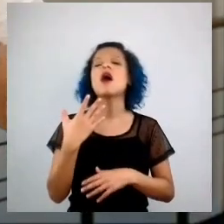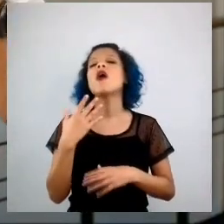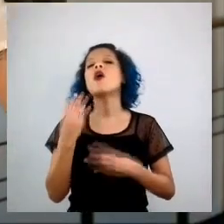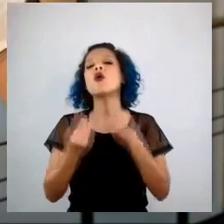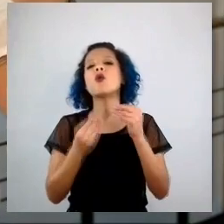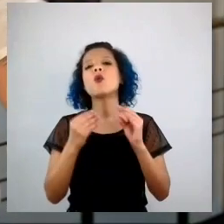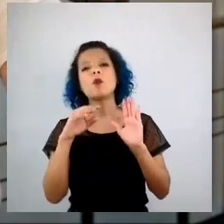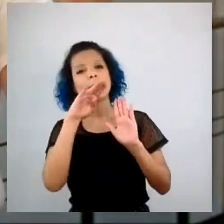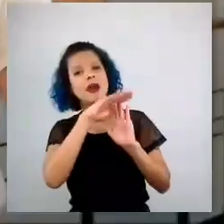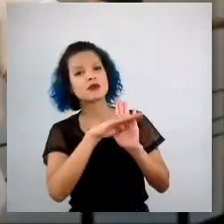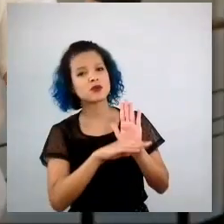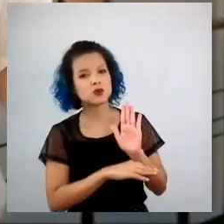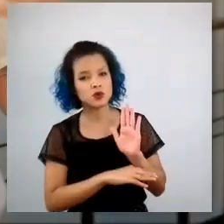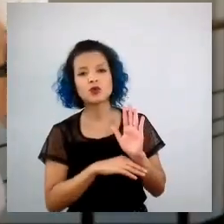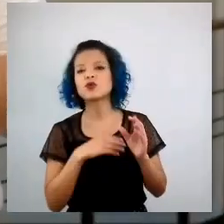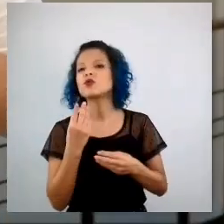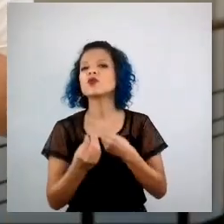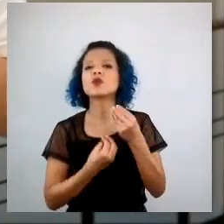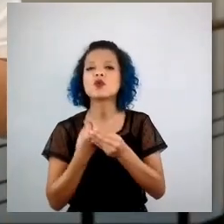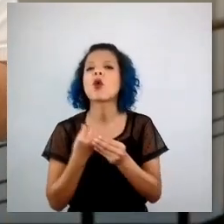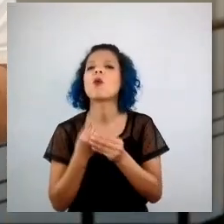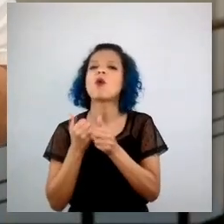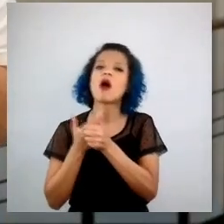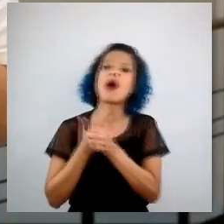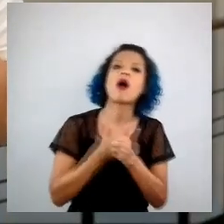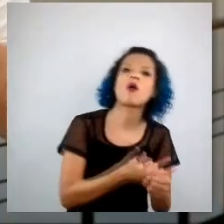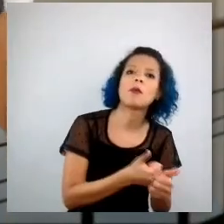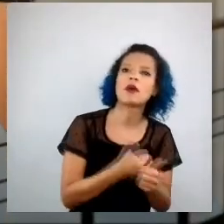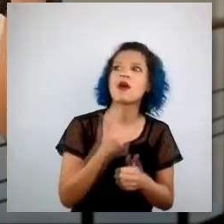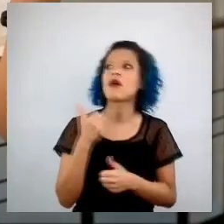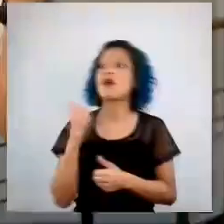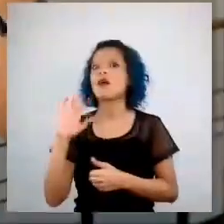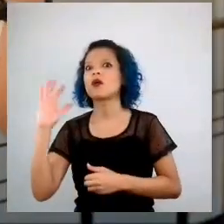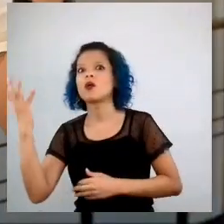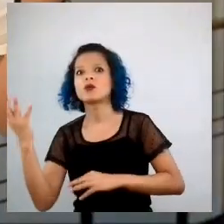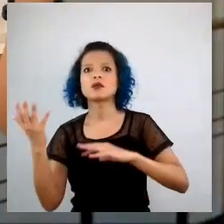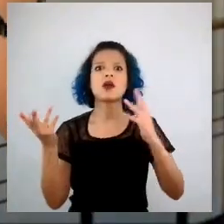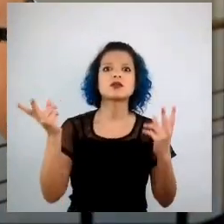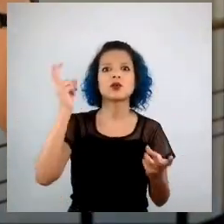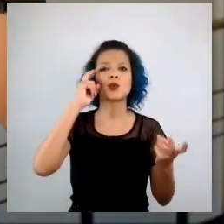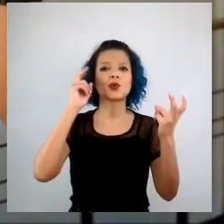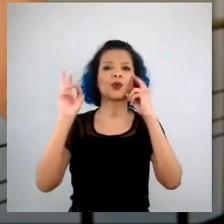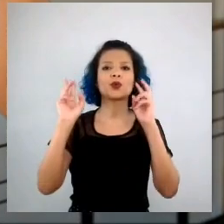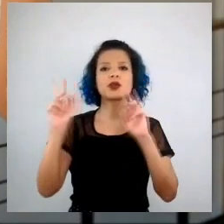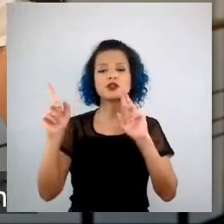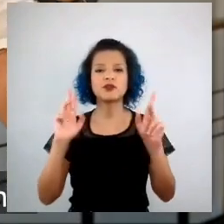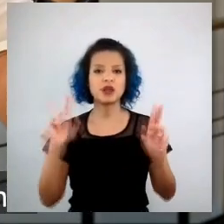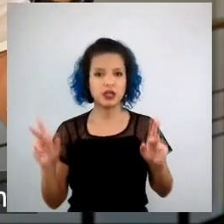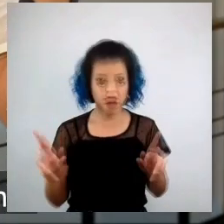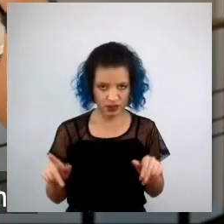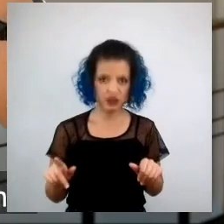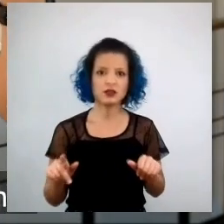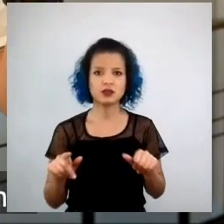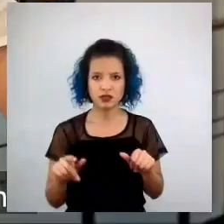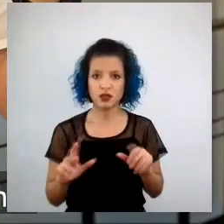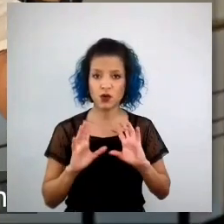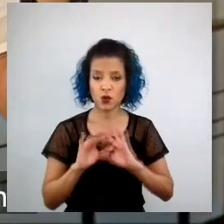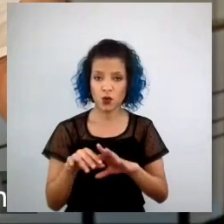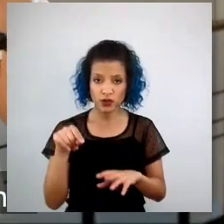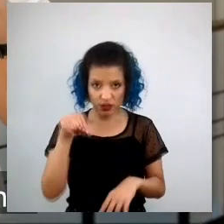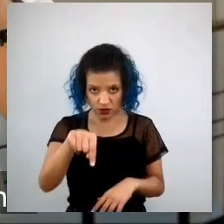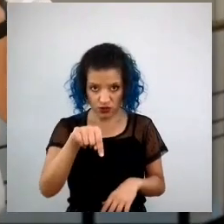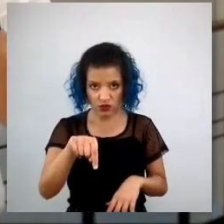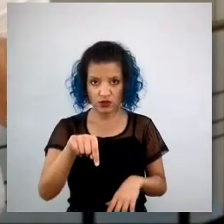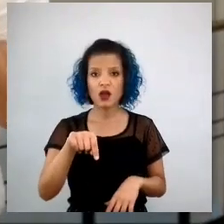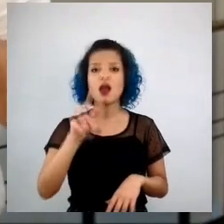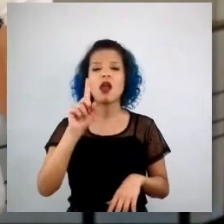acompanhar essas dinâmicas culturais nesse contexto de pluralidade que eu costumo chamar de contexto de